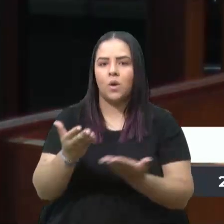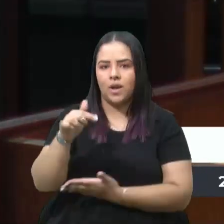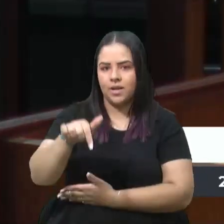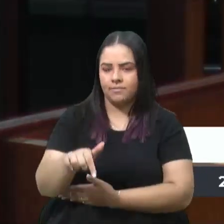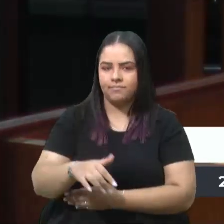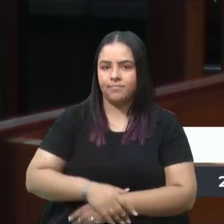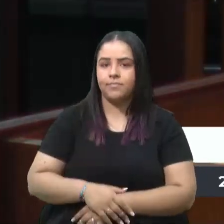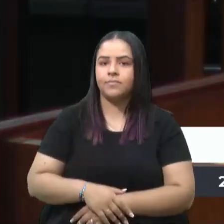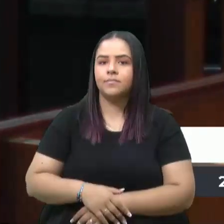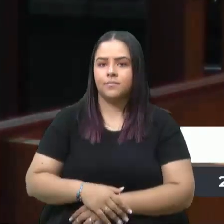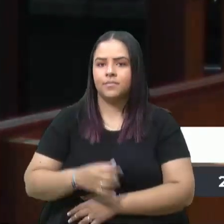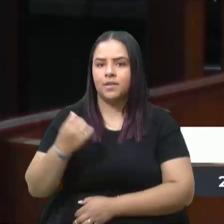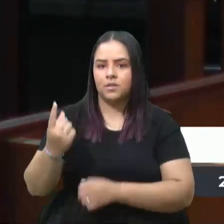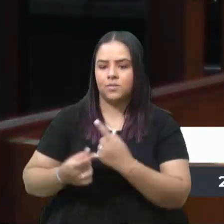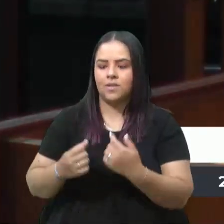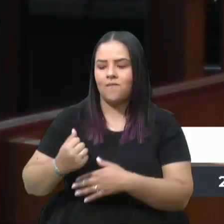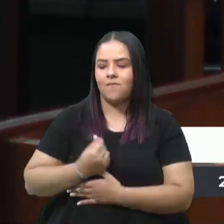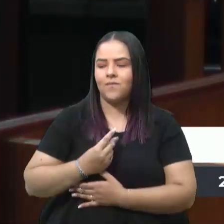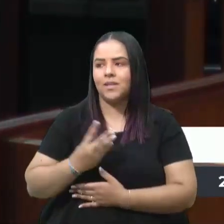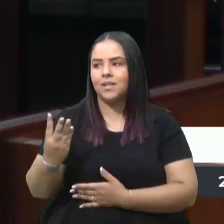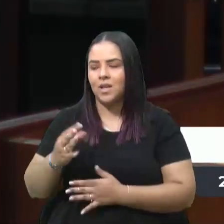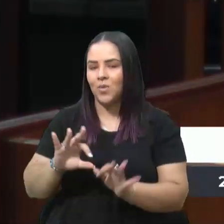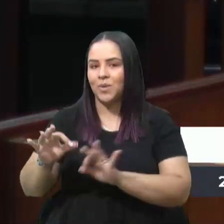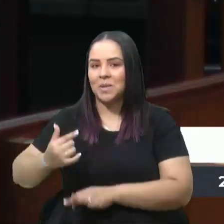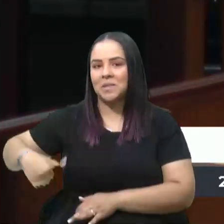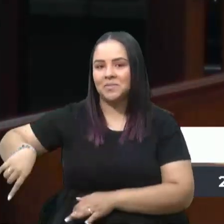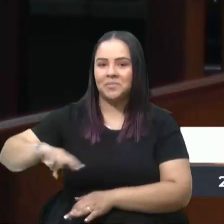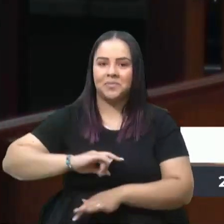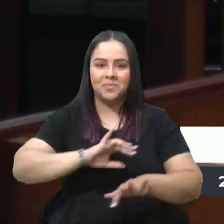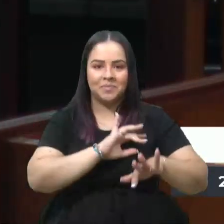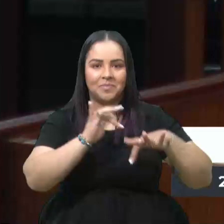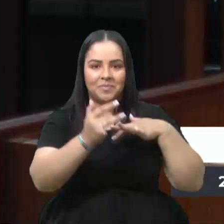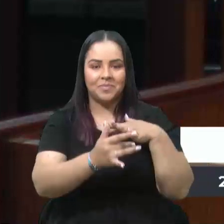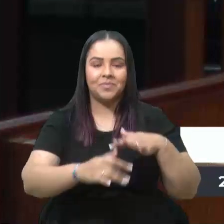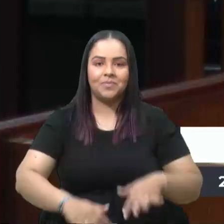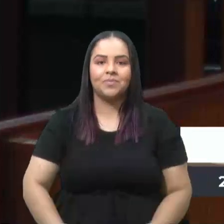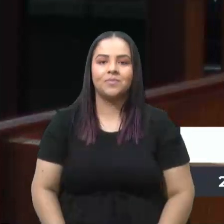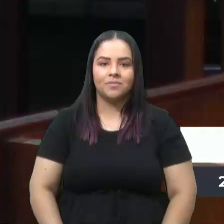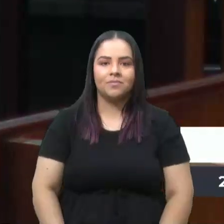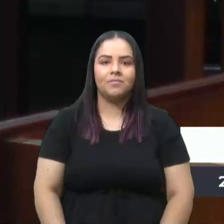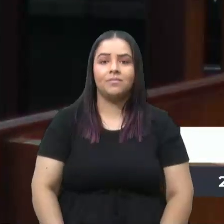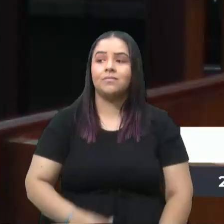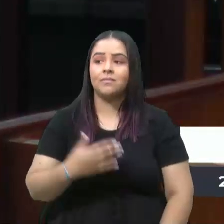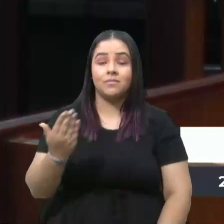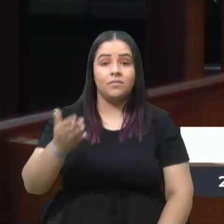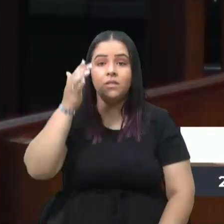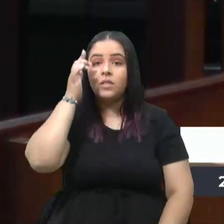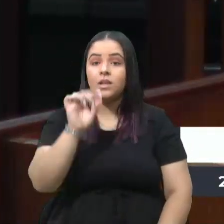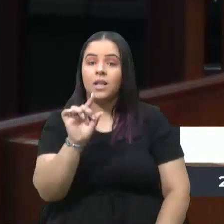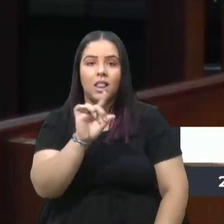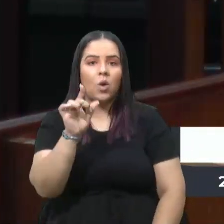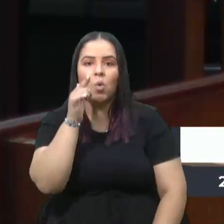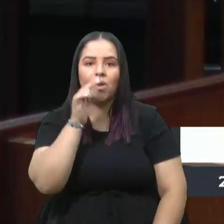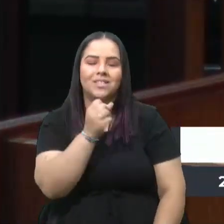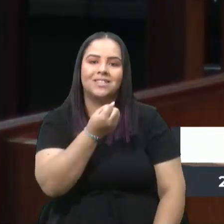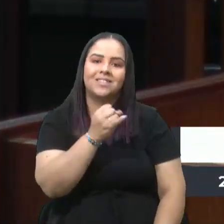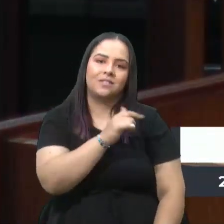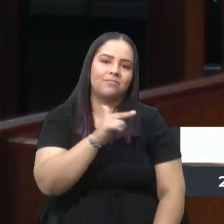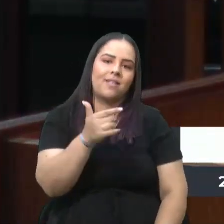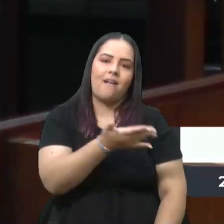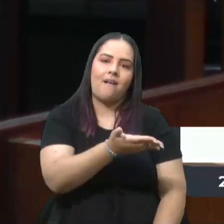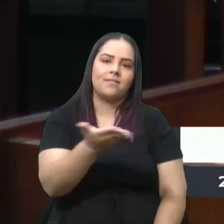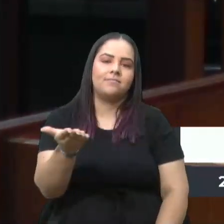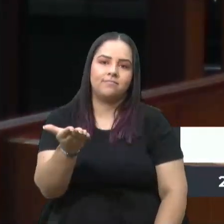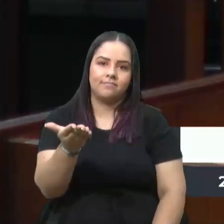Outras, várias, estão nos acompanhando pelas redes. Essa conquista não teria sido possível sem elas.